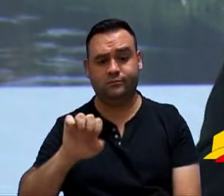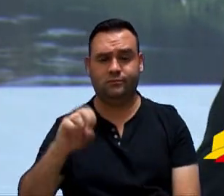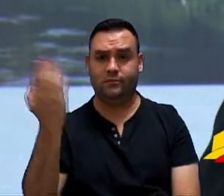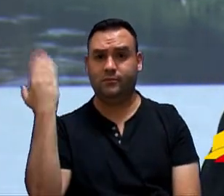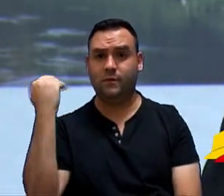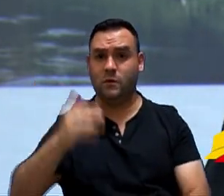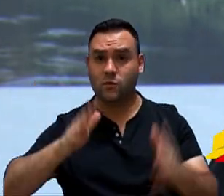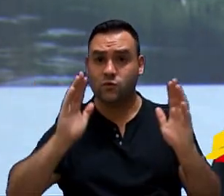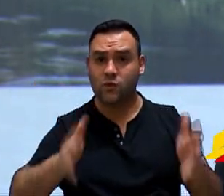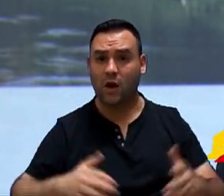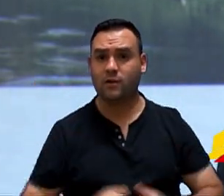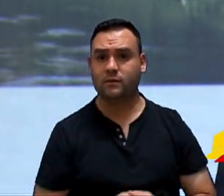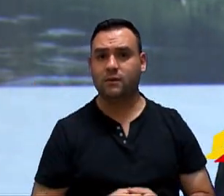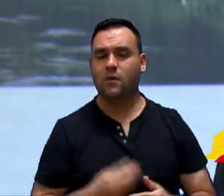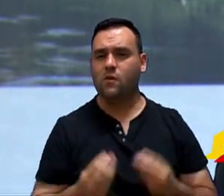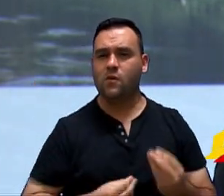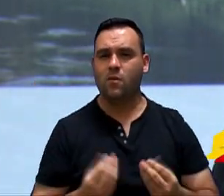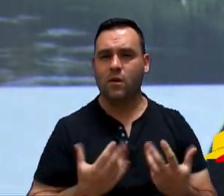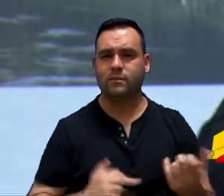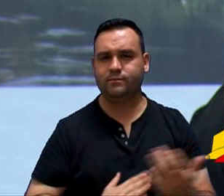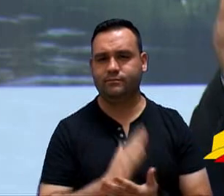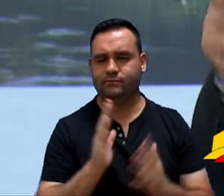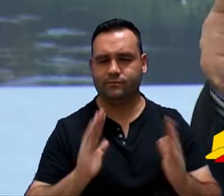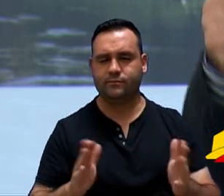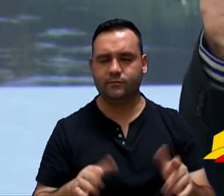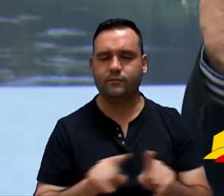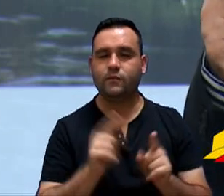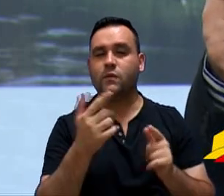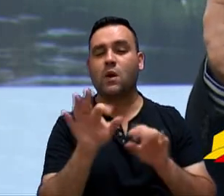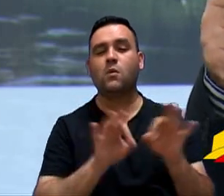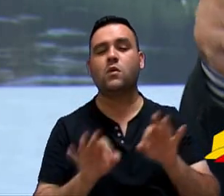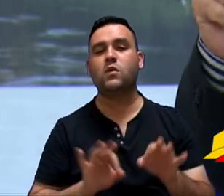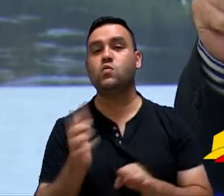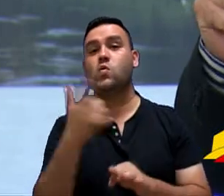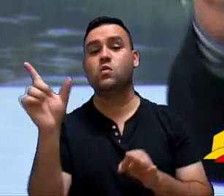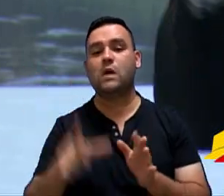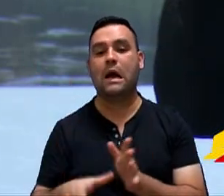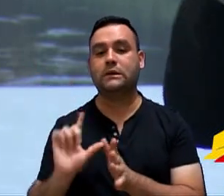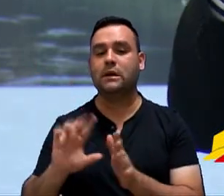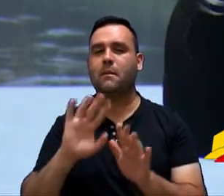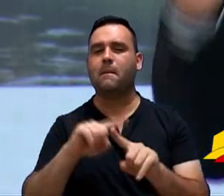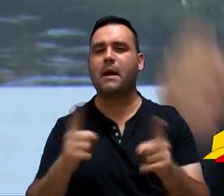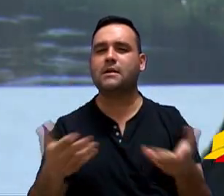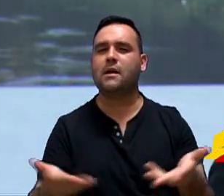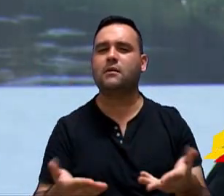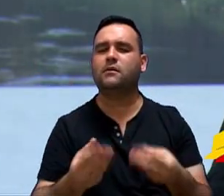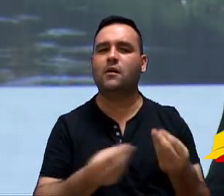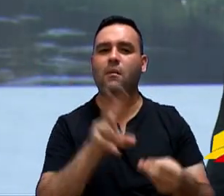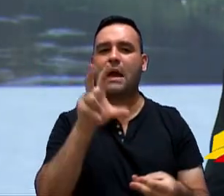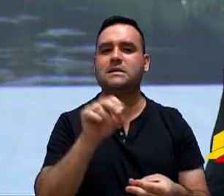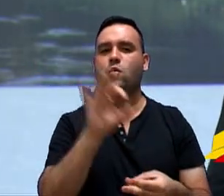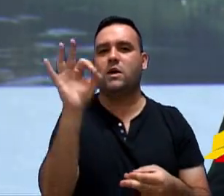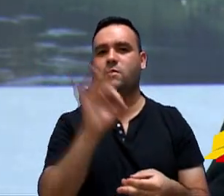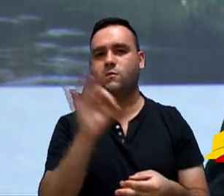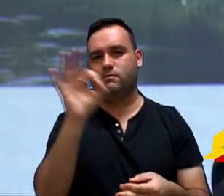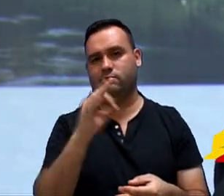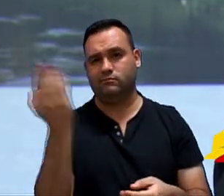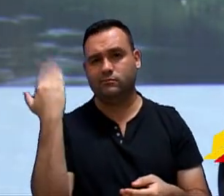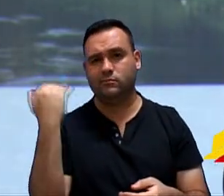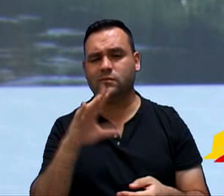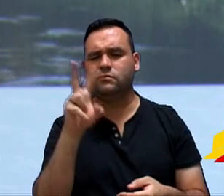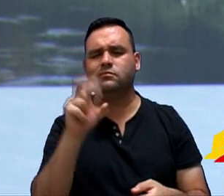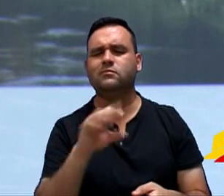isso no passado, através da aprovação, mas de um outro projeto anterior, só que era 50%,